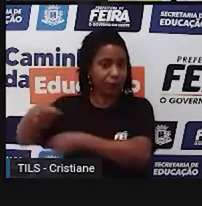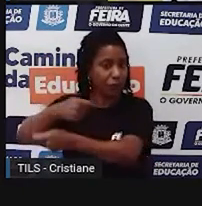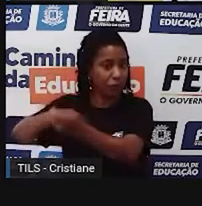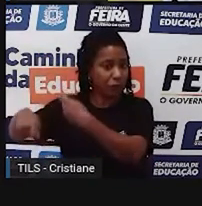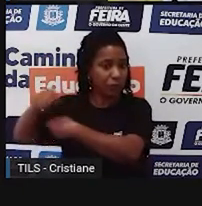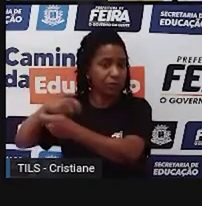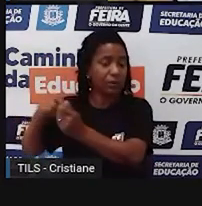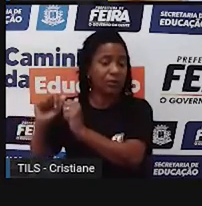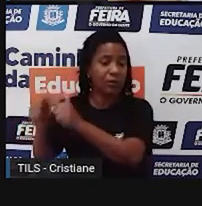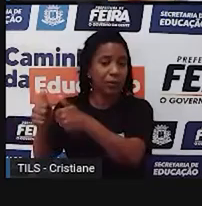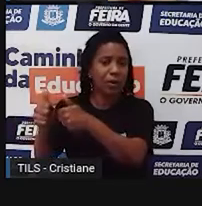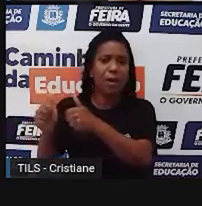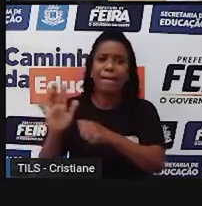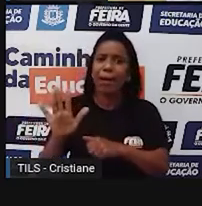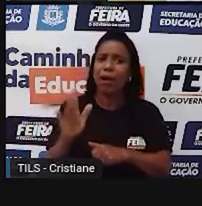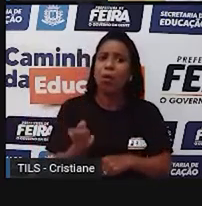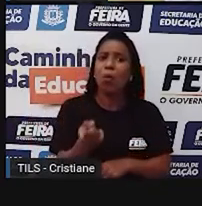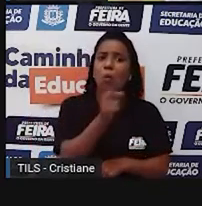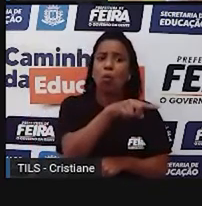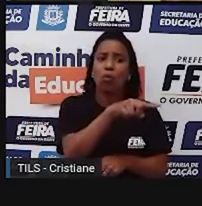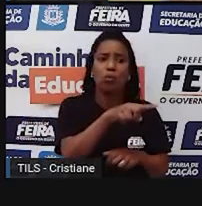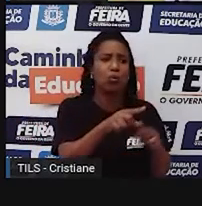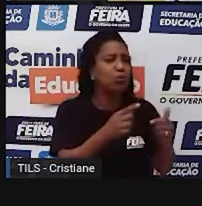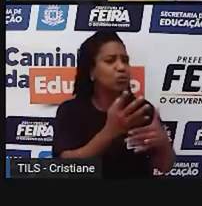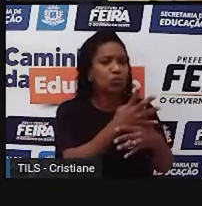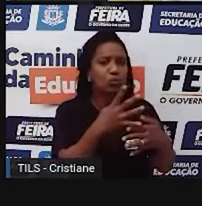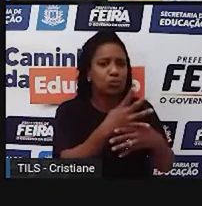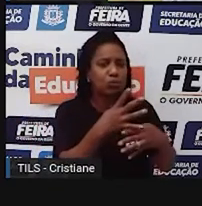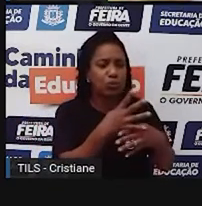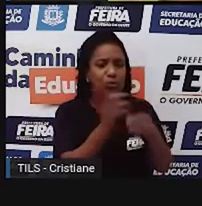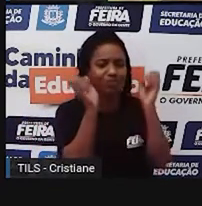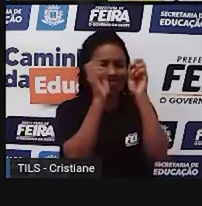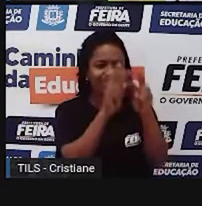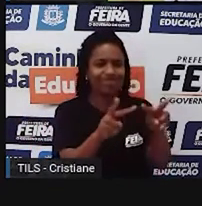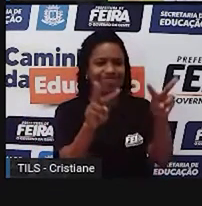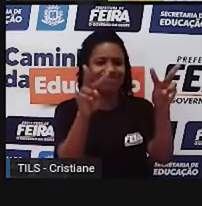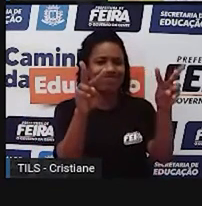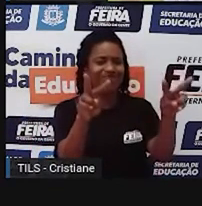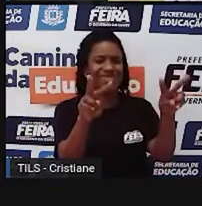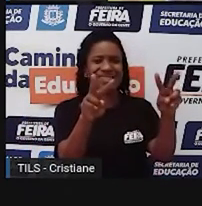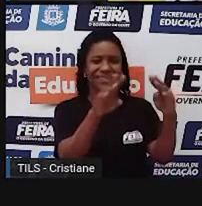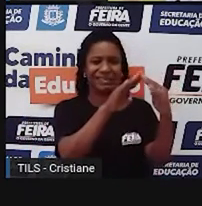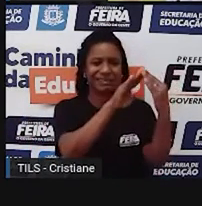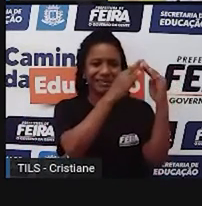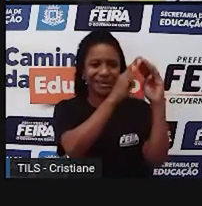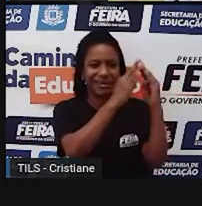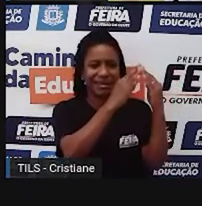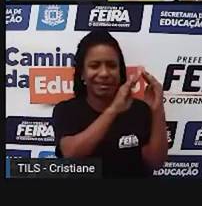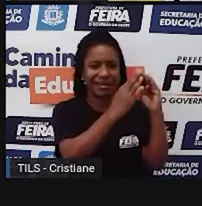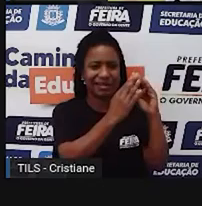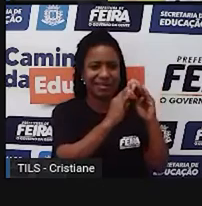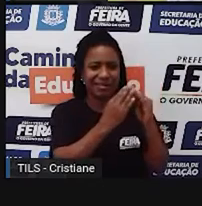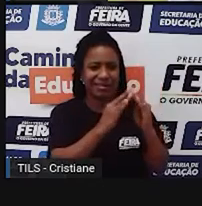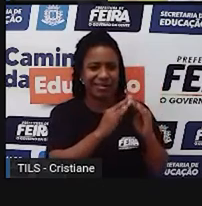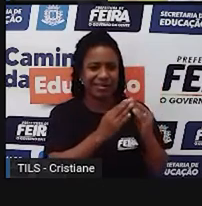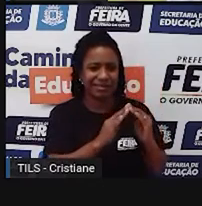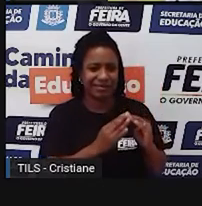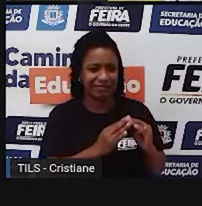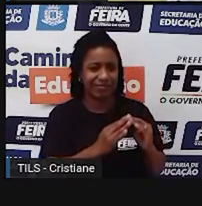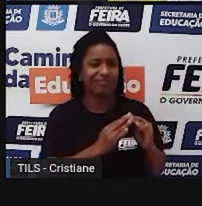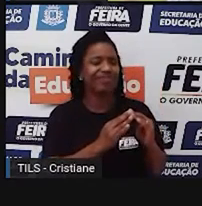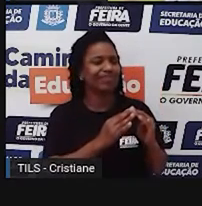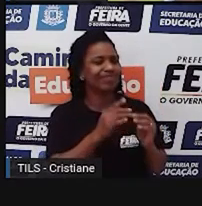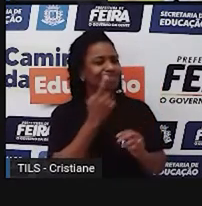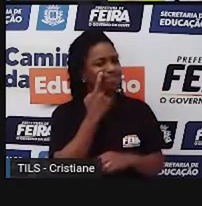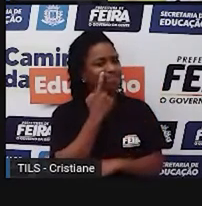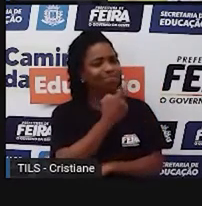infelizmente, quando você olha as construções, você já percebe que tem uma desigualdade. Em um canto eu vou ter uma infraestrutura de